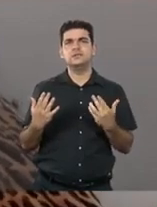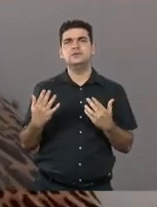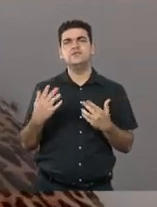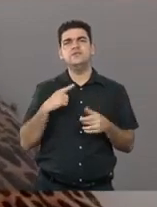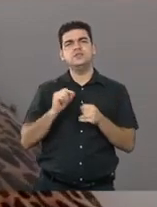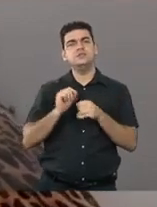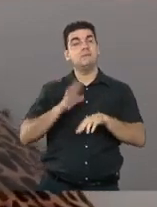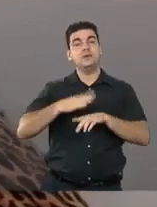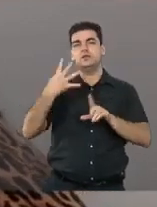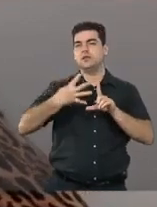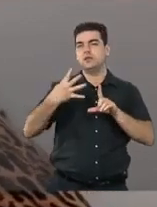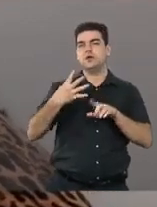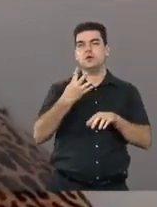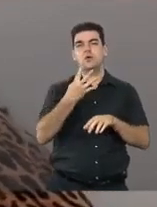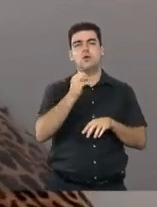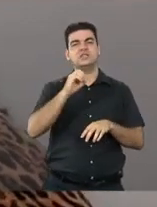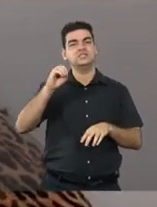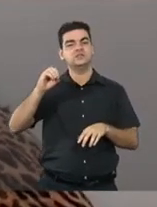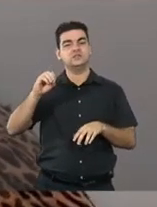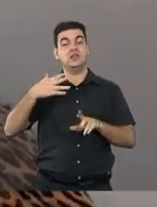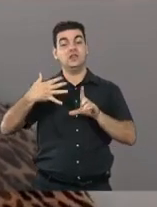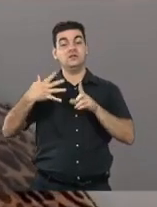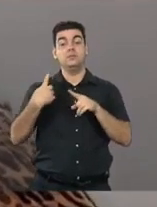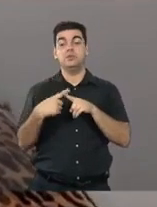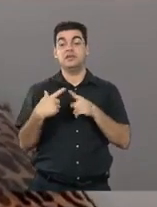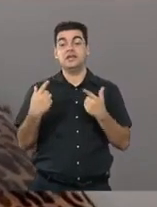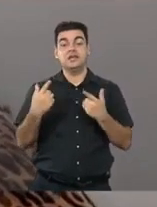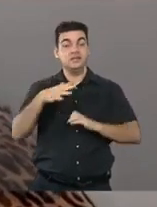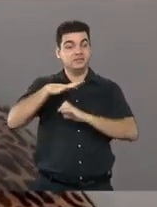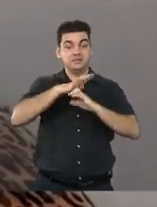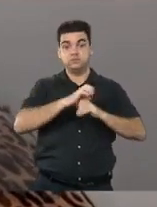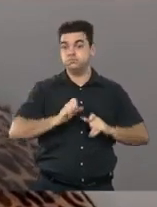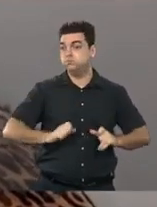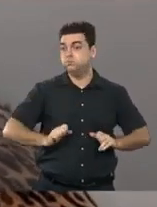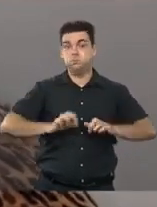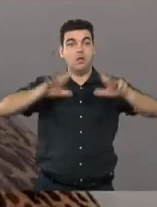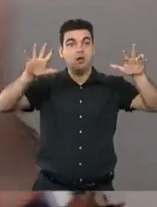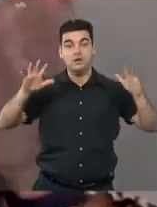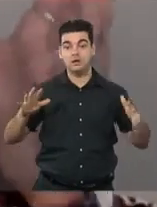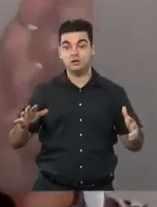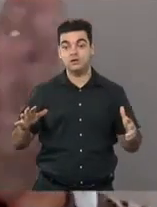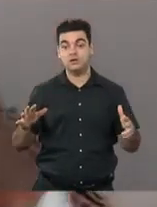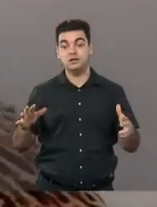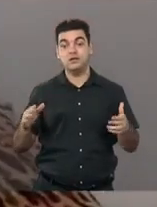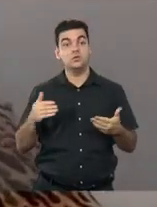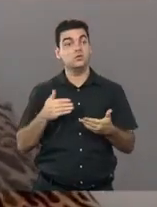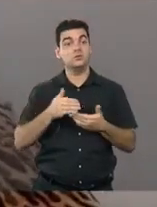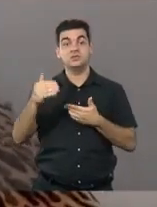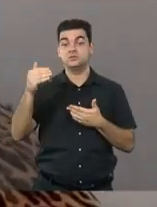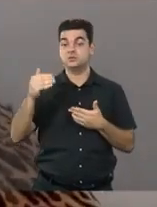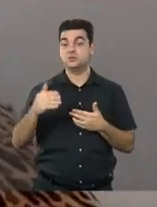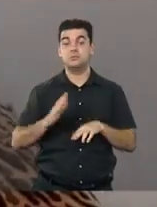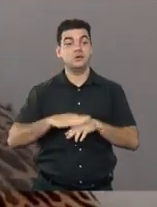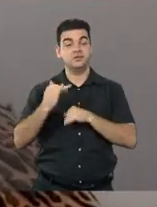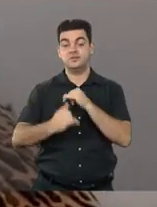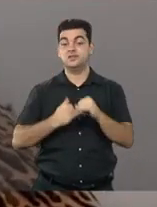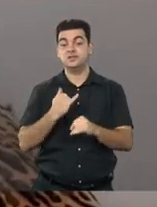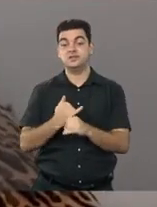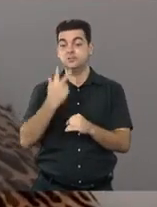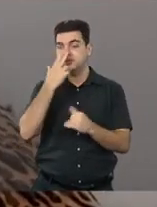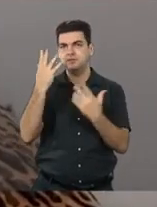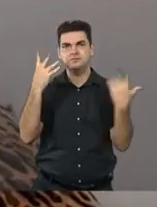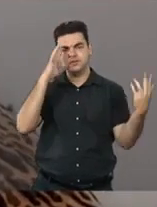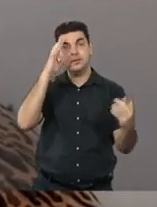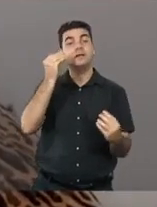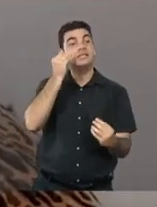empresa, não só porque eu sou pequena, mas ela que dá um emprego no país, abriu uma fresta no nível de